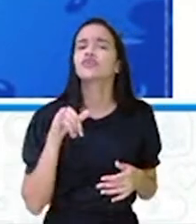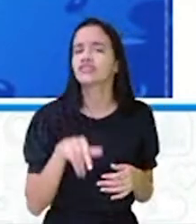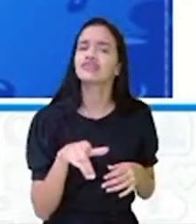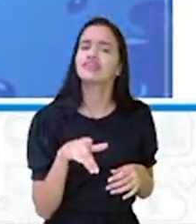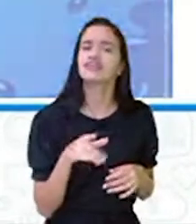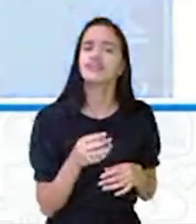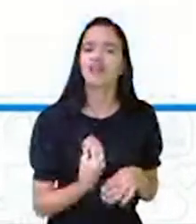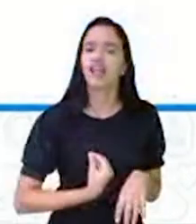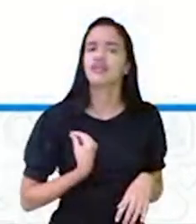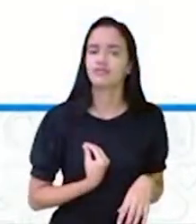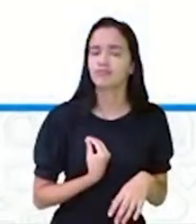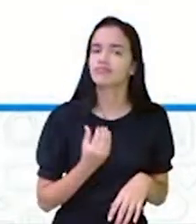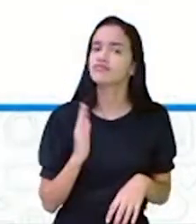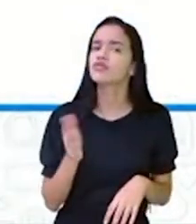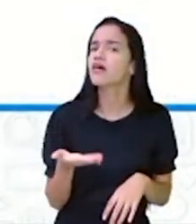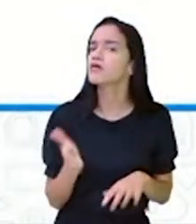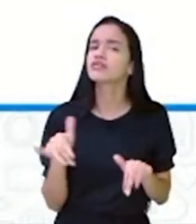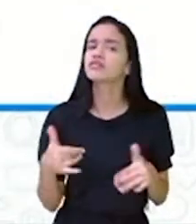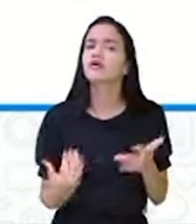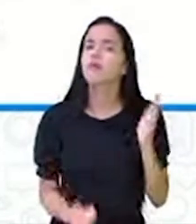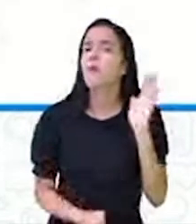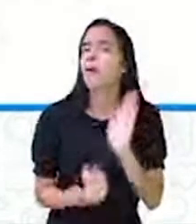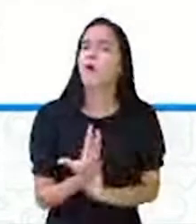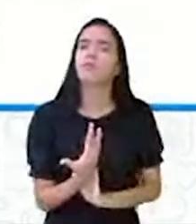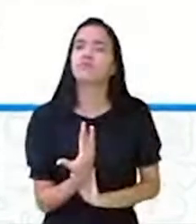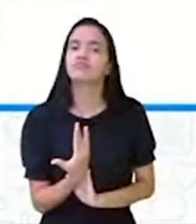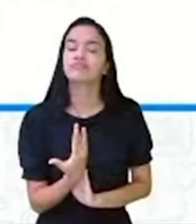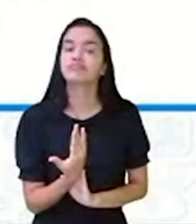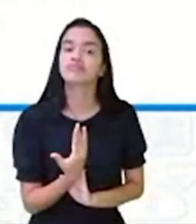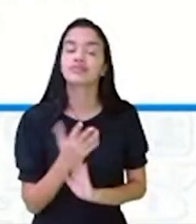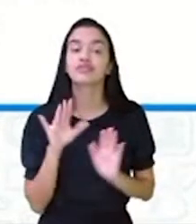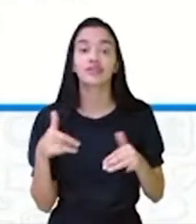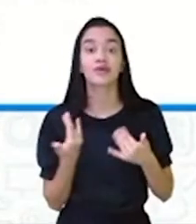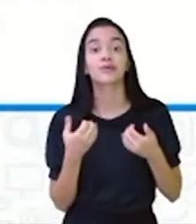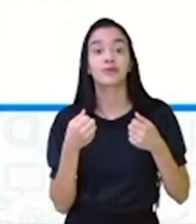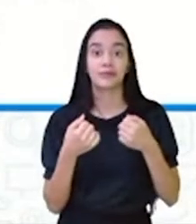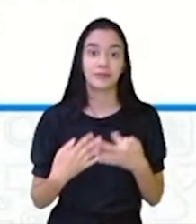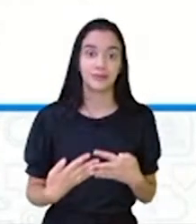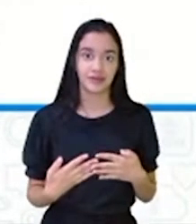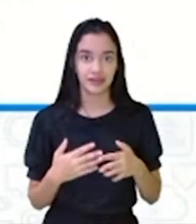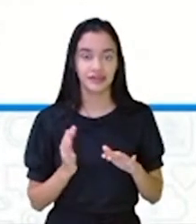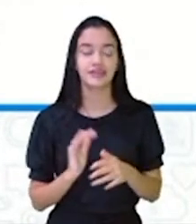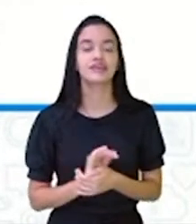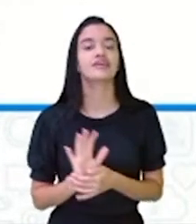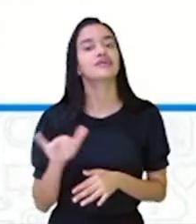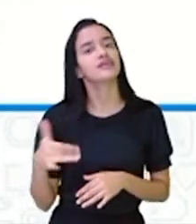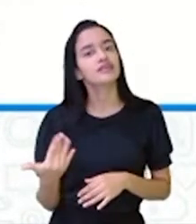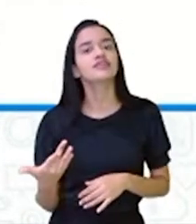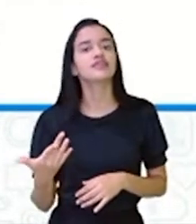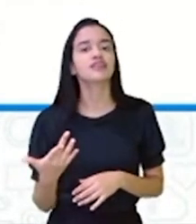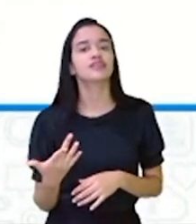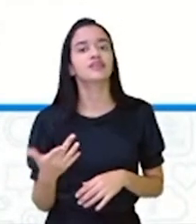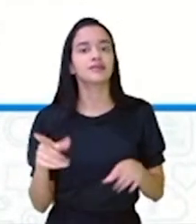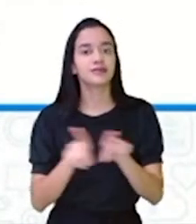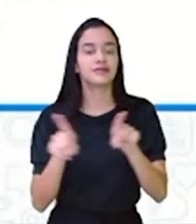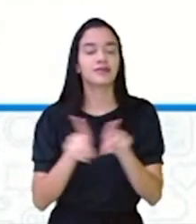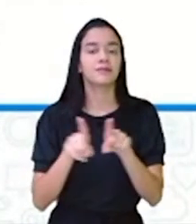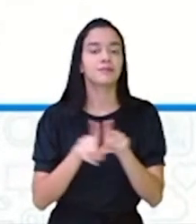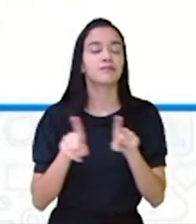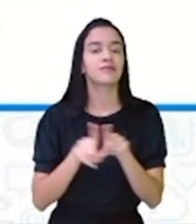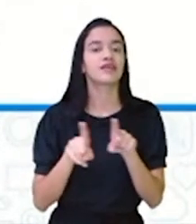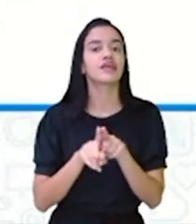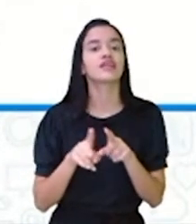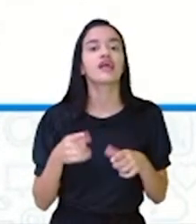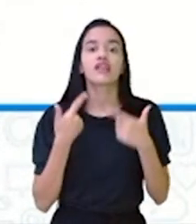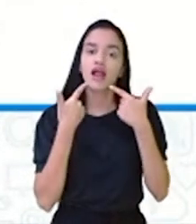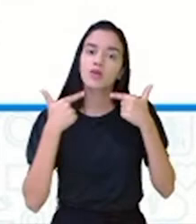existem há mais de 500 anos, qual é a origem? Então, foi isso que eu falei aqui. Que eles, apesar de fazer parte da linguagem do dia a